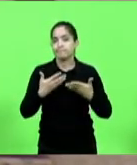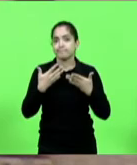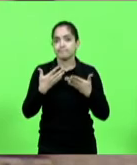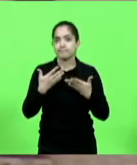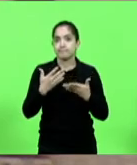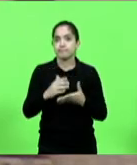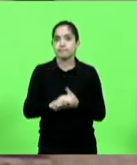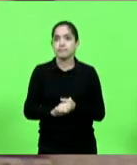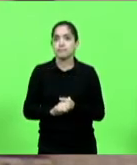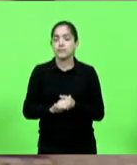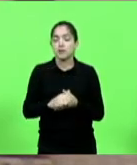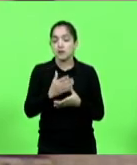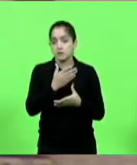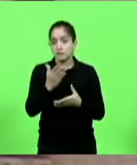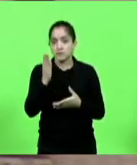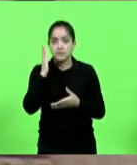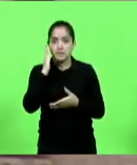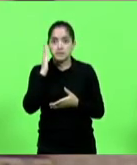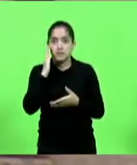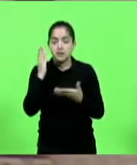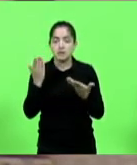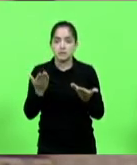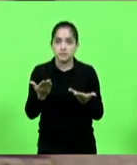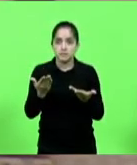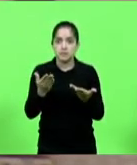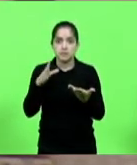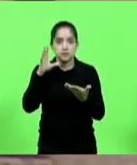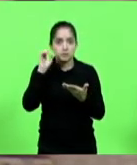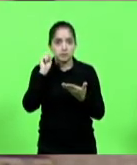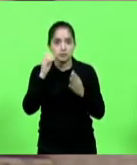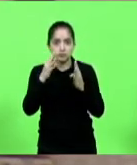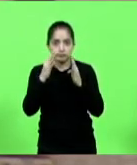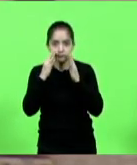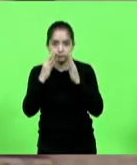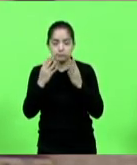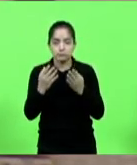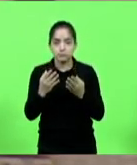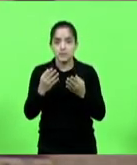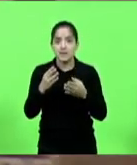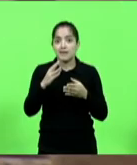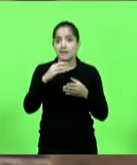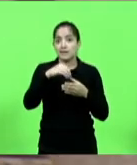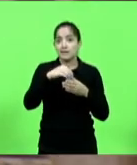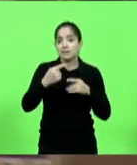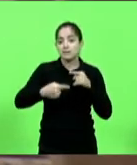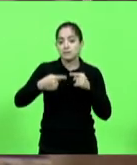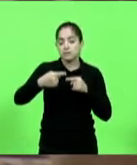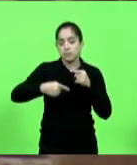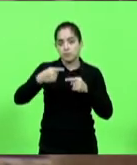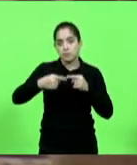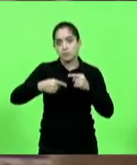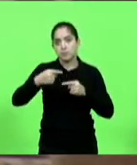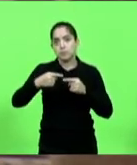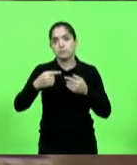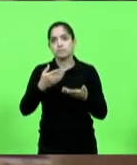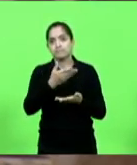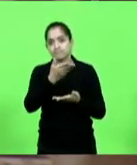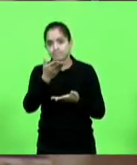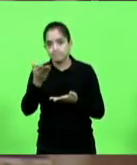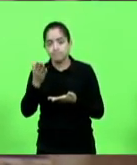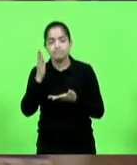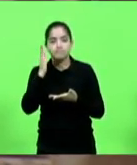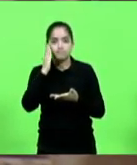Todos sabem que, e quem está nos ouvindo aí, sabem que dentro da política, deputado Márcio, deputado